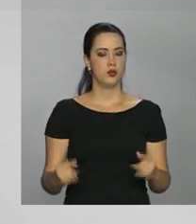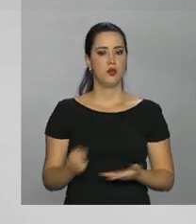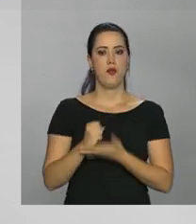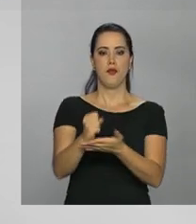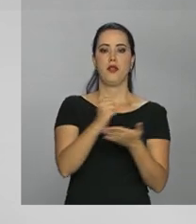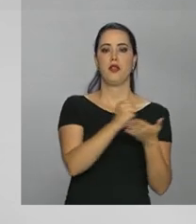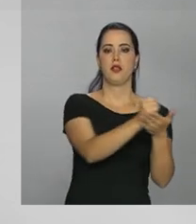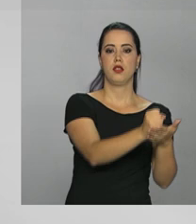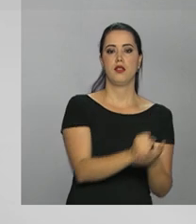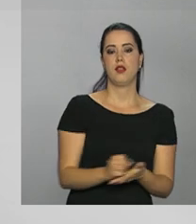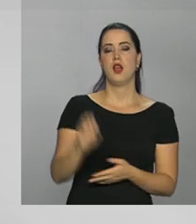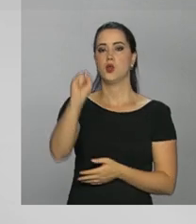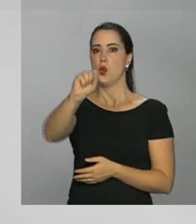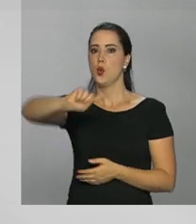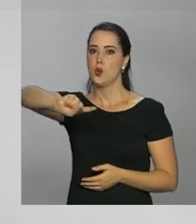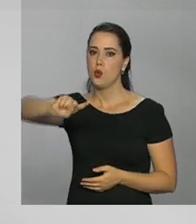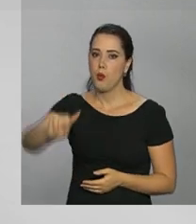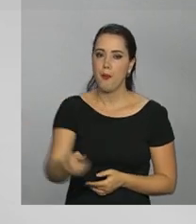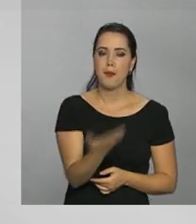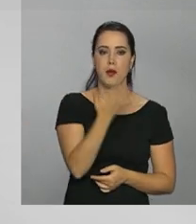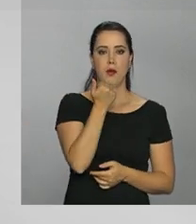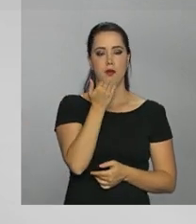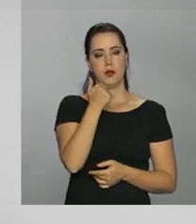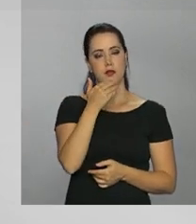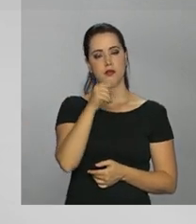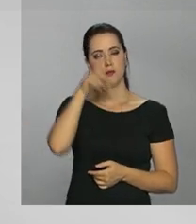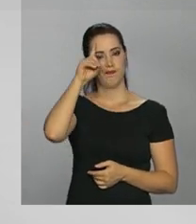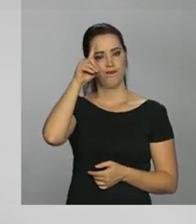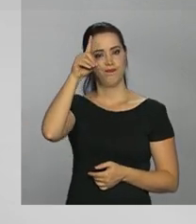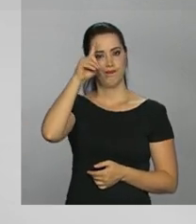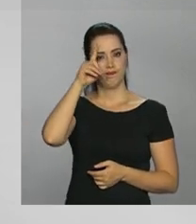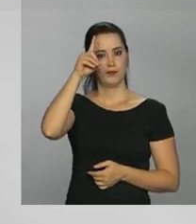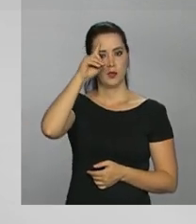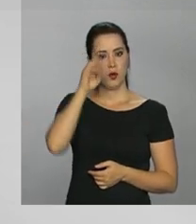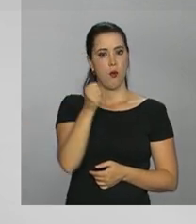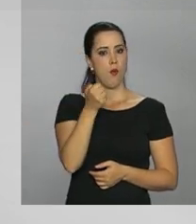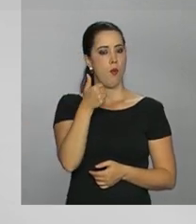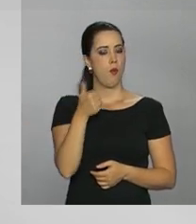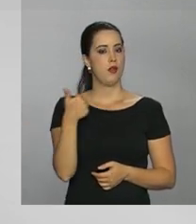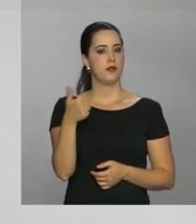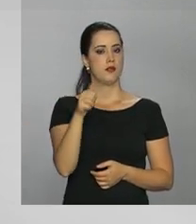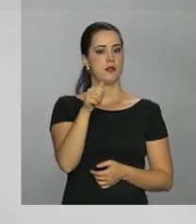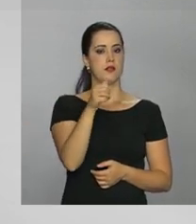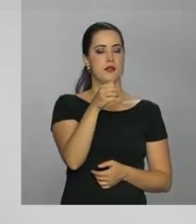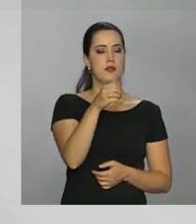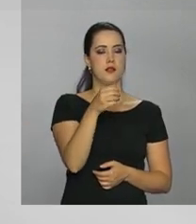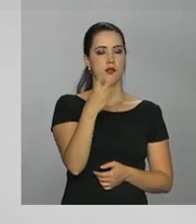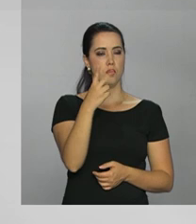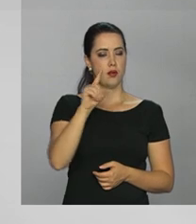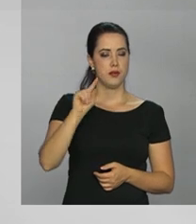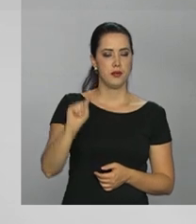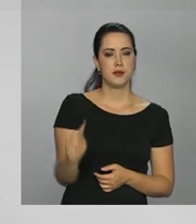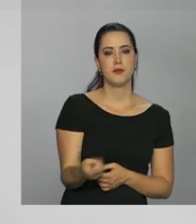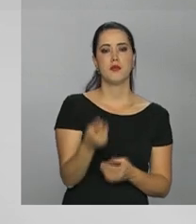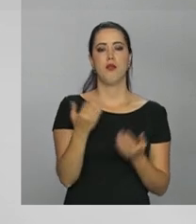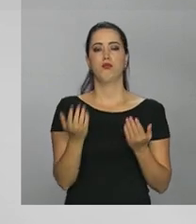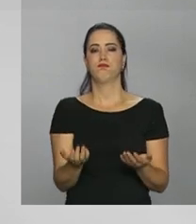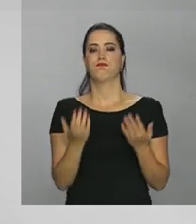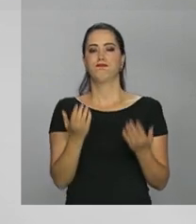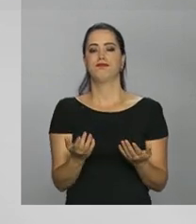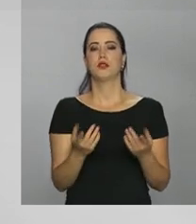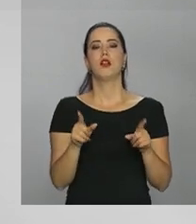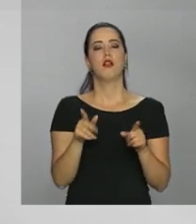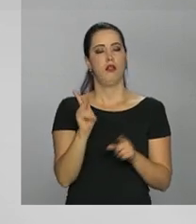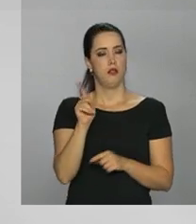distribuídas quase oito mil refeições por dia. São quase mil e novecentos quilos de alimentos por semana.